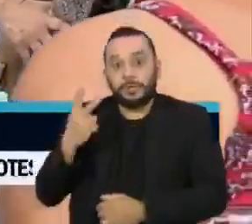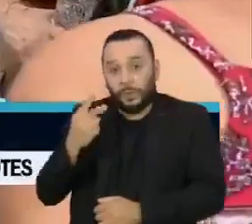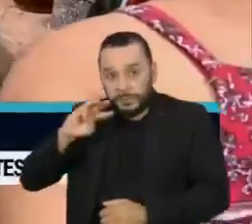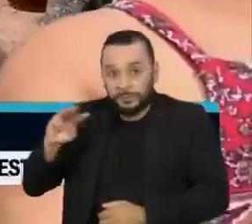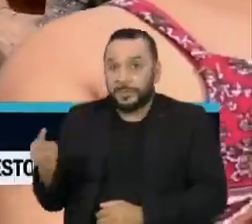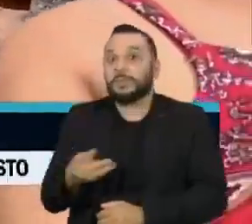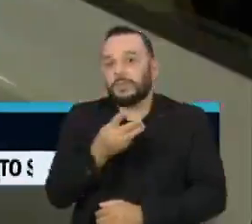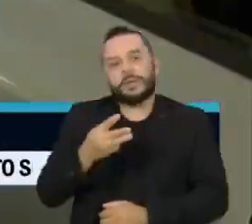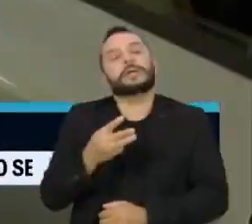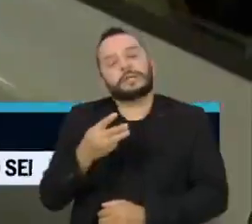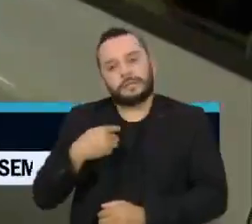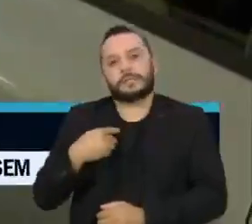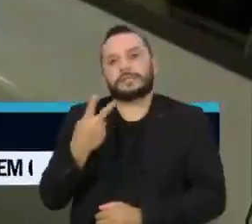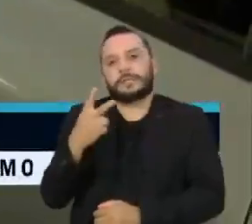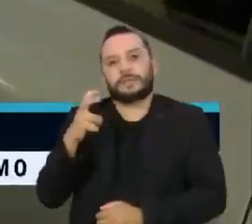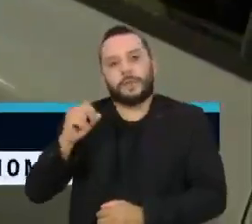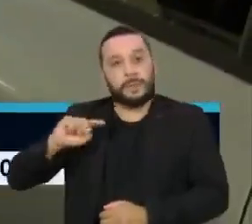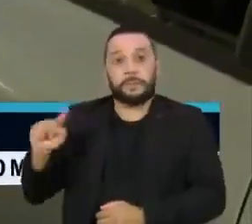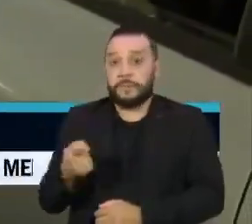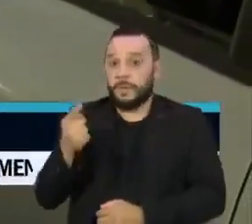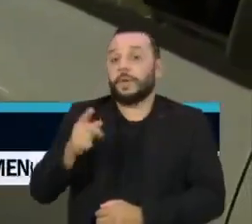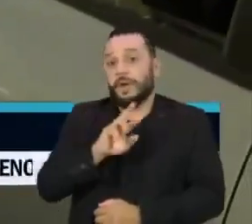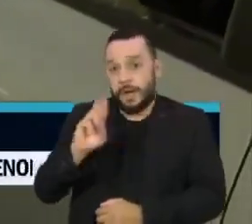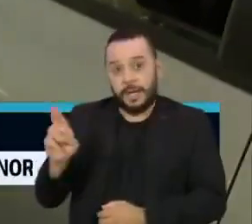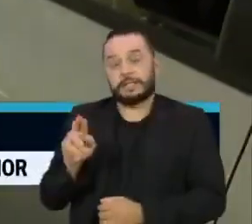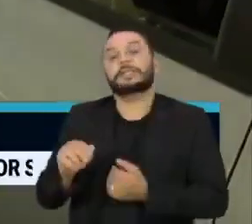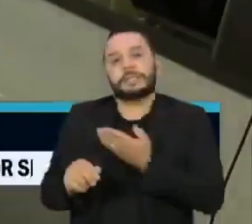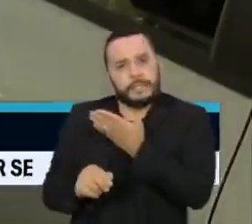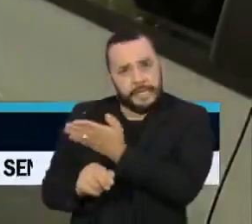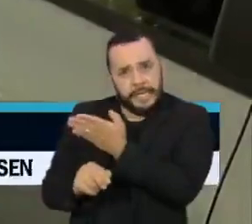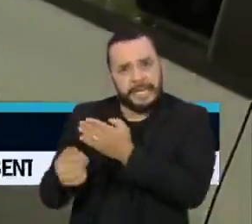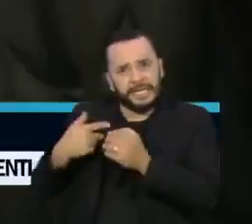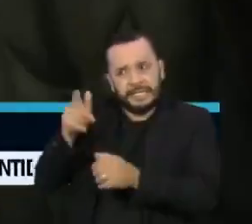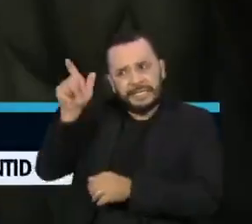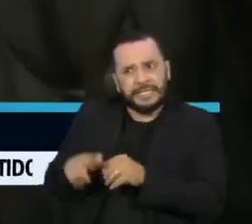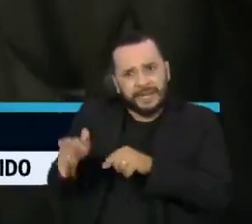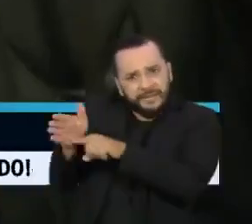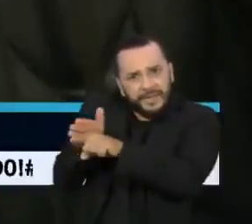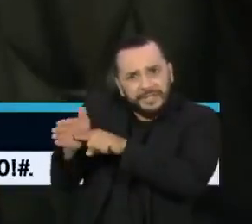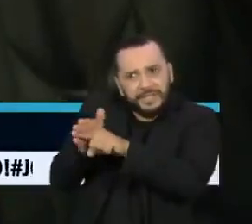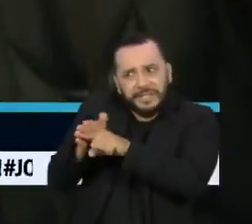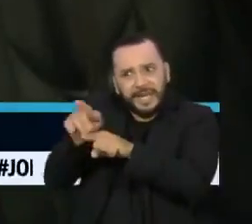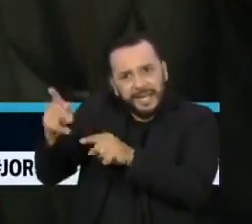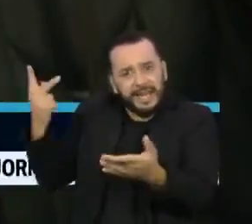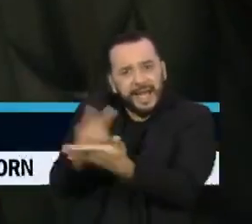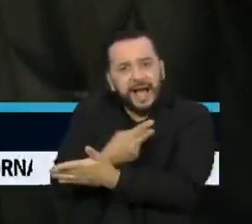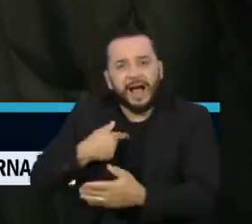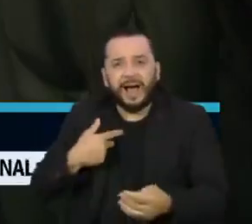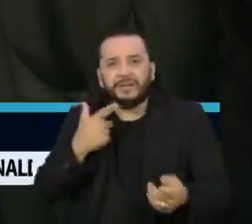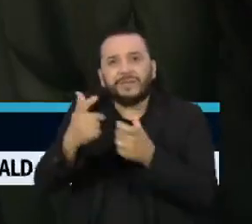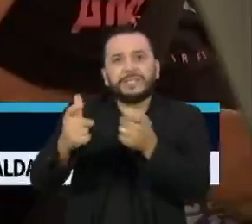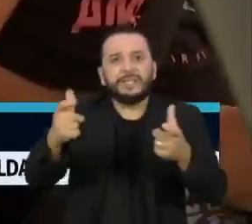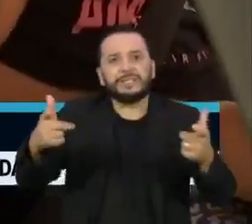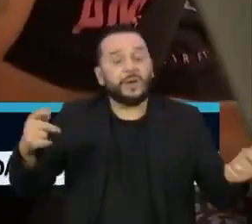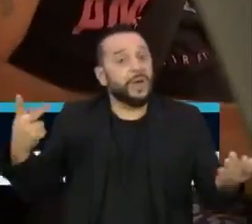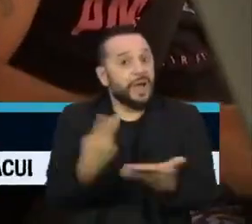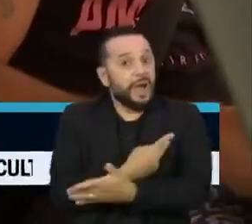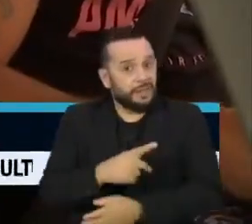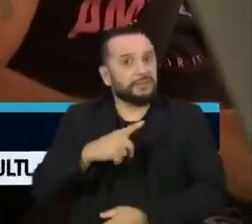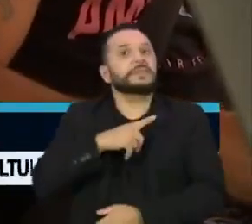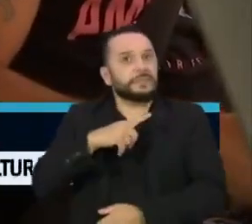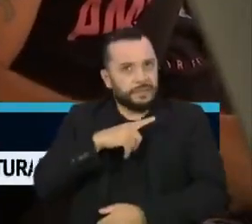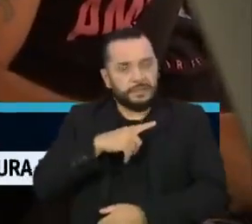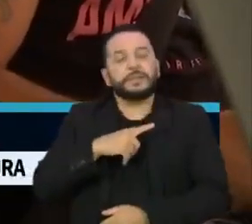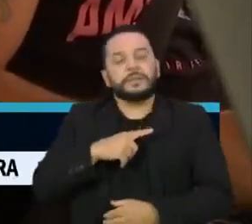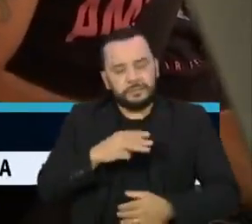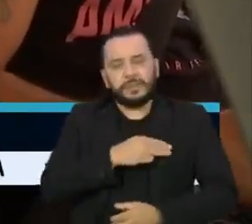mil reais. A medida faz parte de uma ação que investiga irregularidades na vacinação contra a Covid-19. De acordo